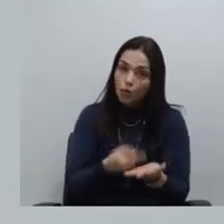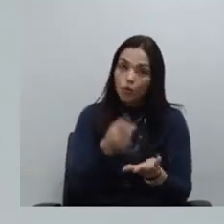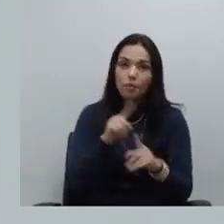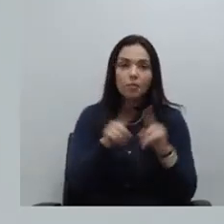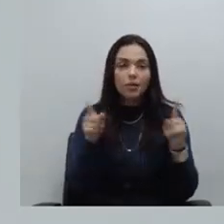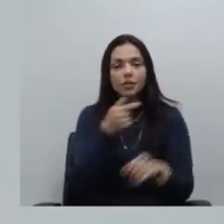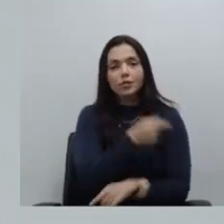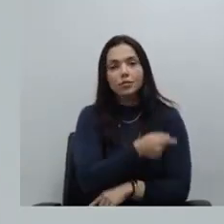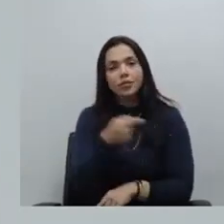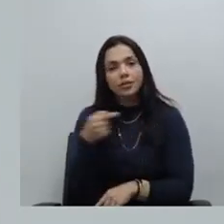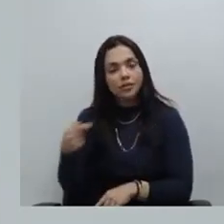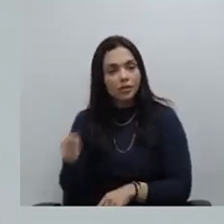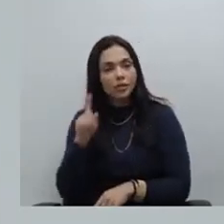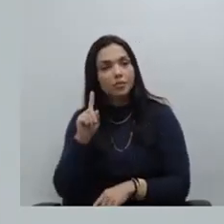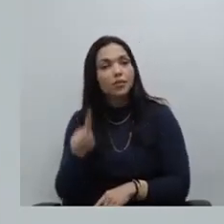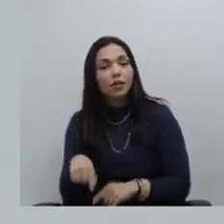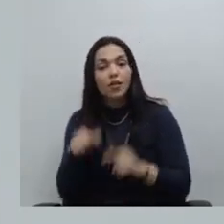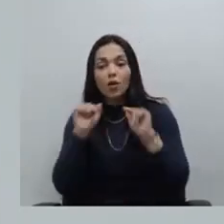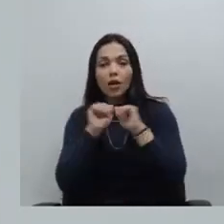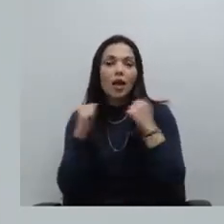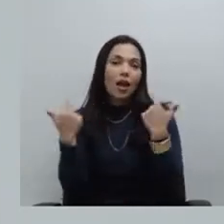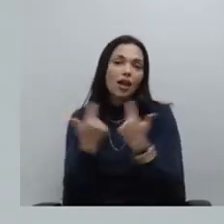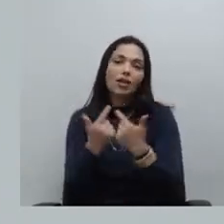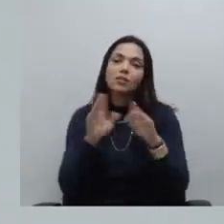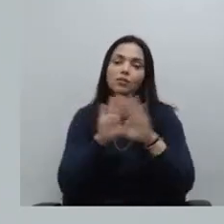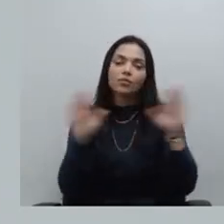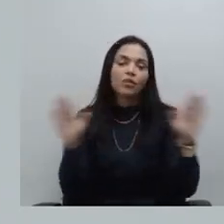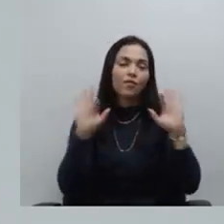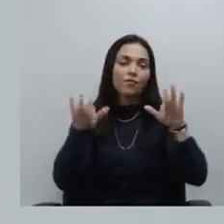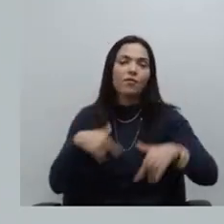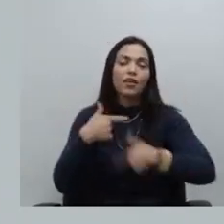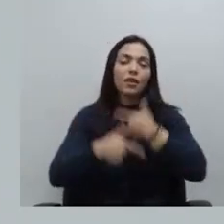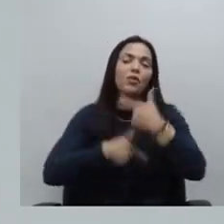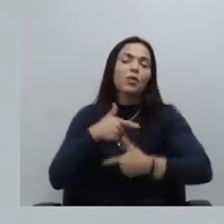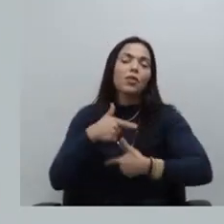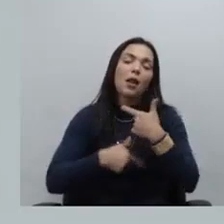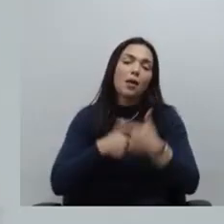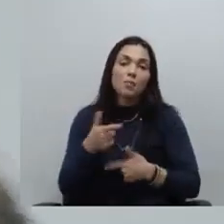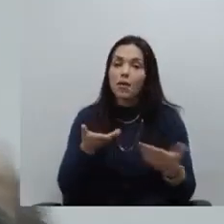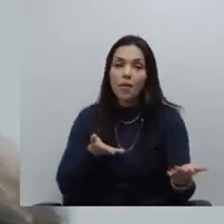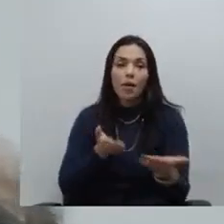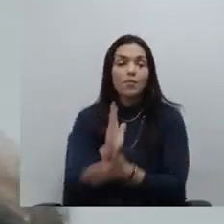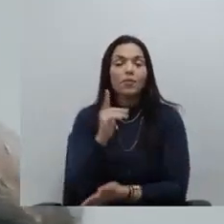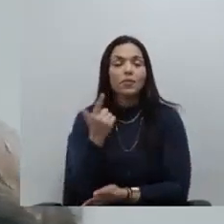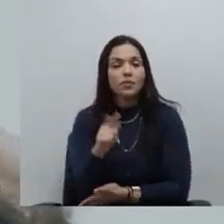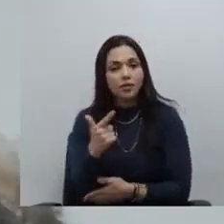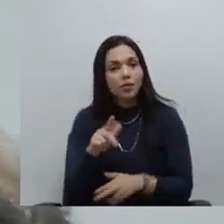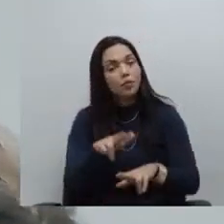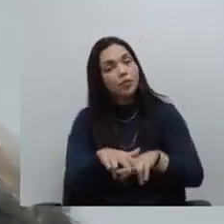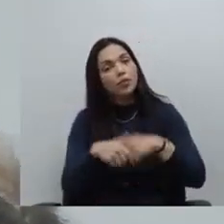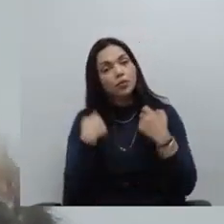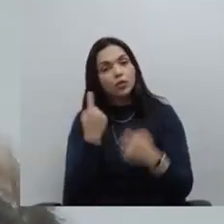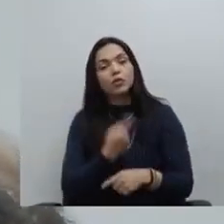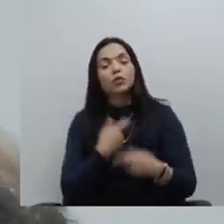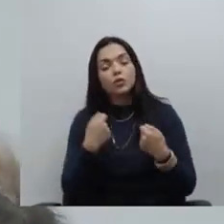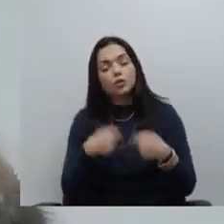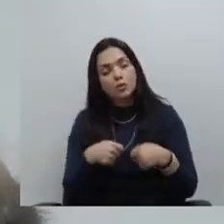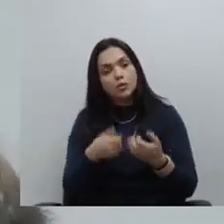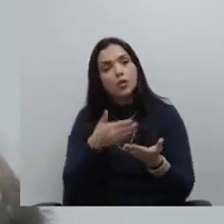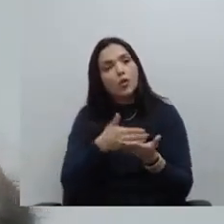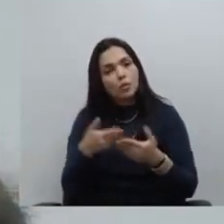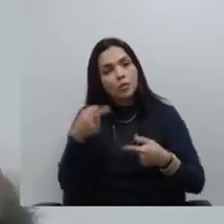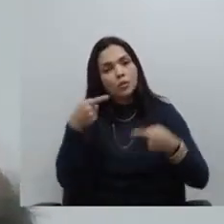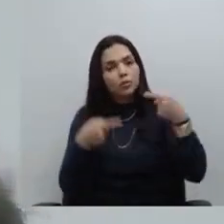Legislativa entra na última semana de trabalhos na semana que vem então nós não teremos essa aprovação então nós precisamos caminhar com essas pautas